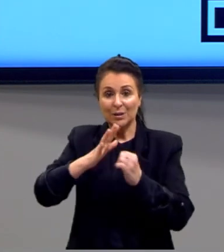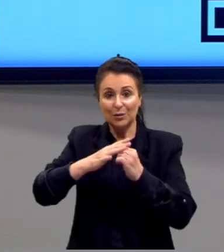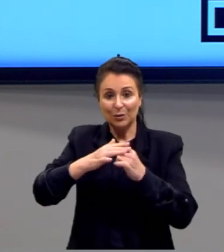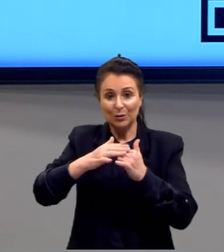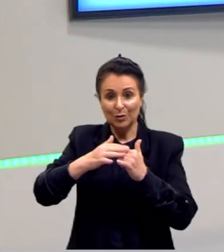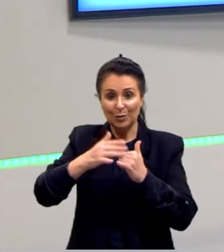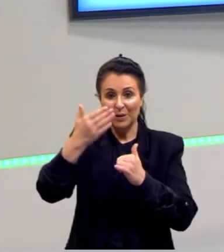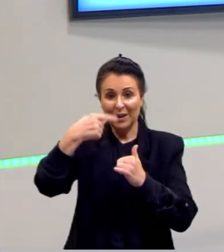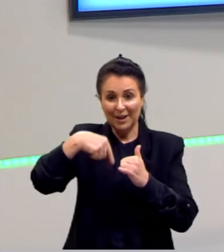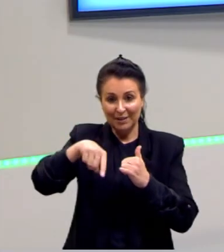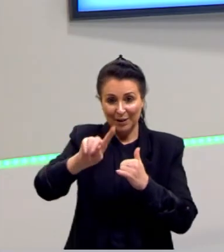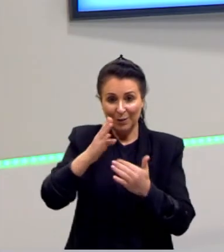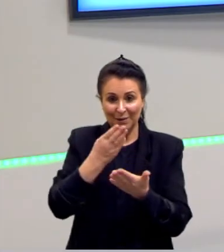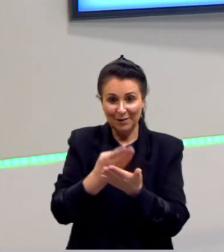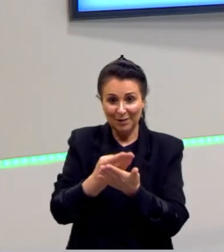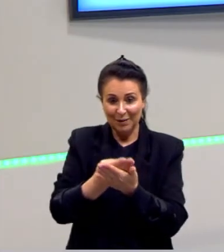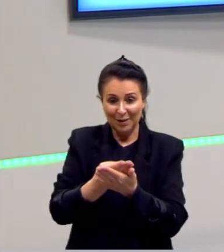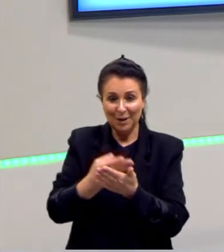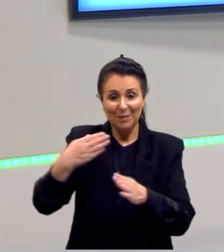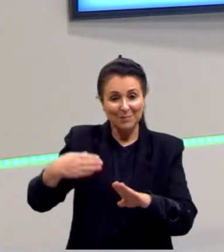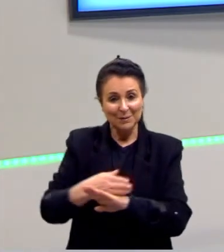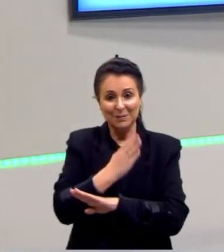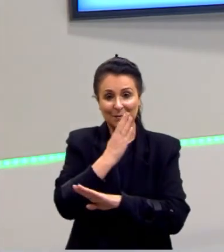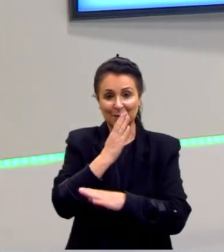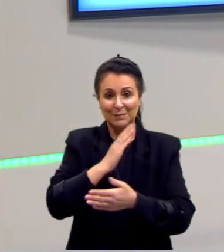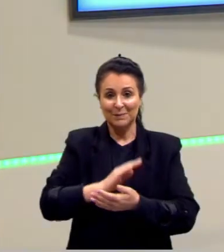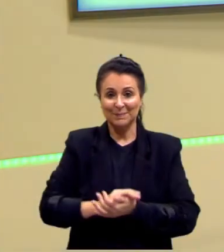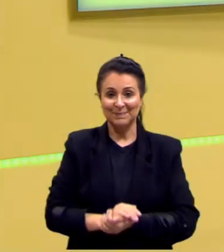Até a próxima aula, então. Partiu passar!